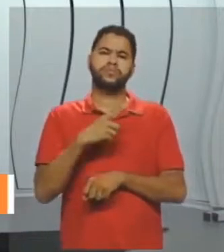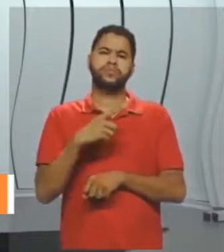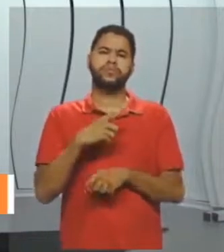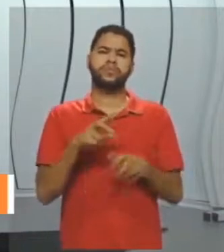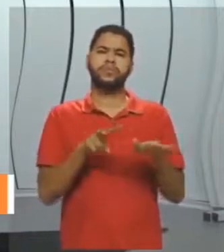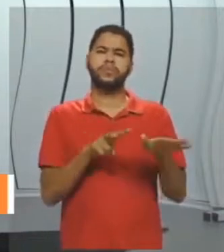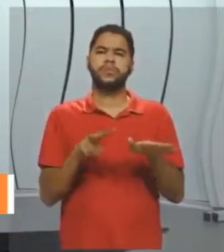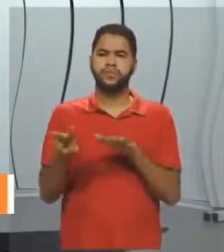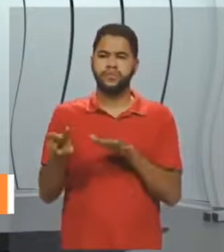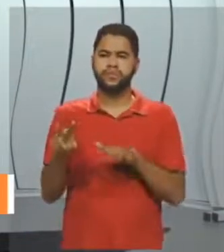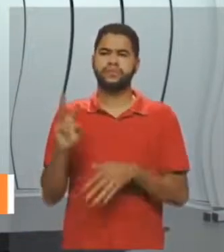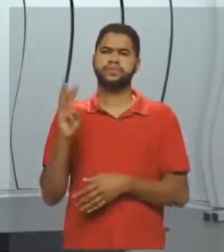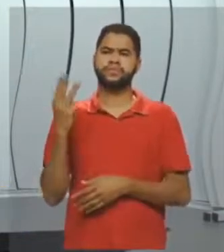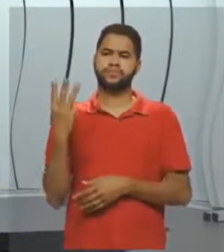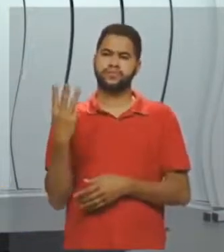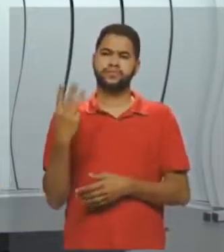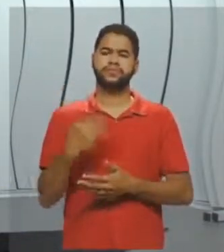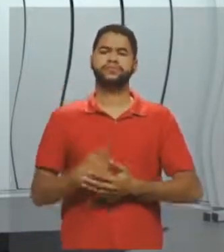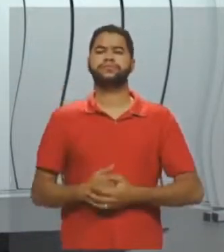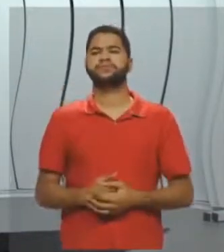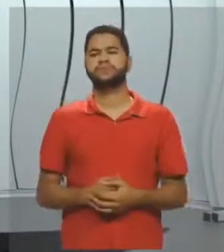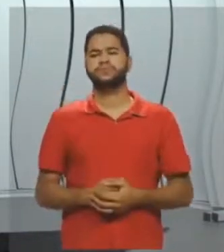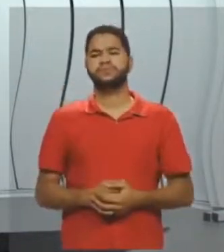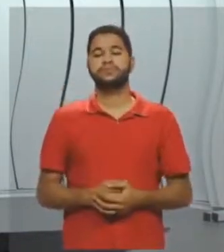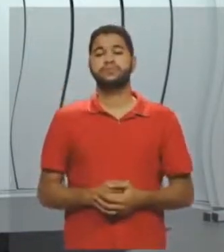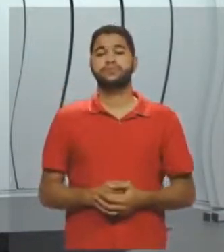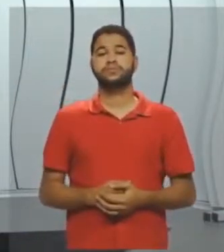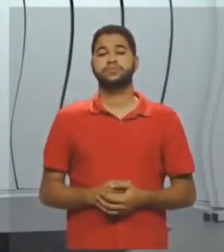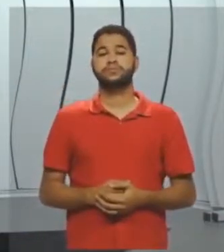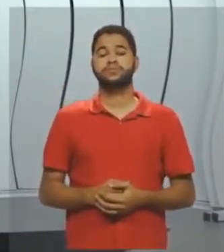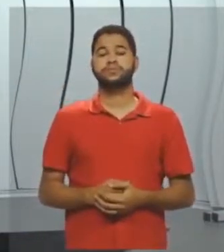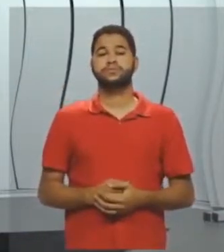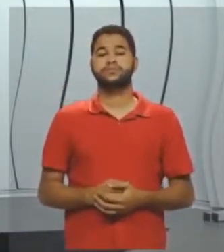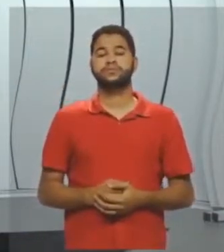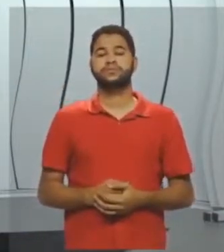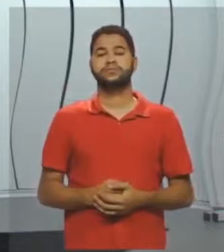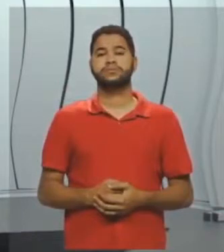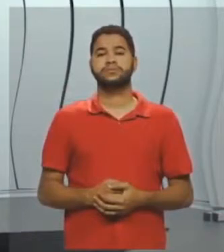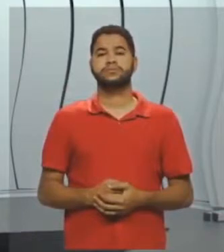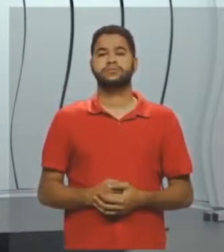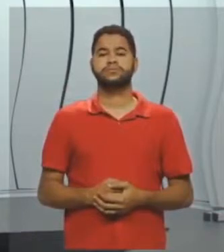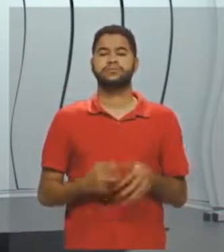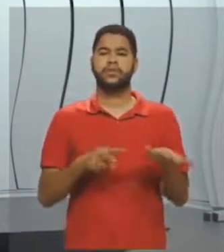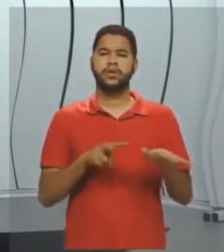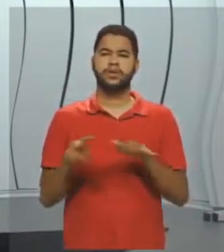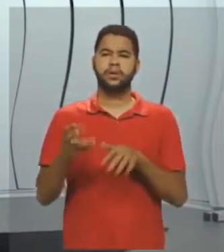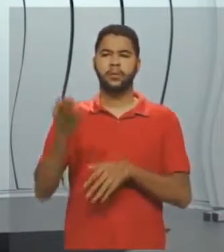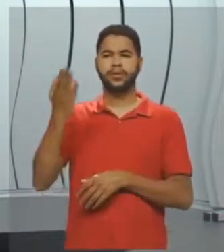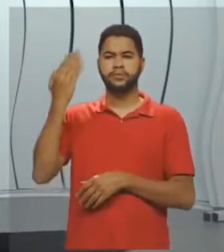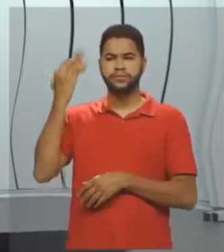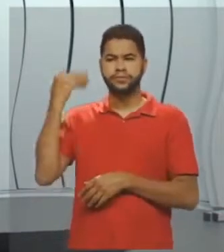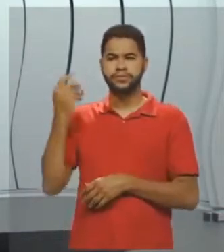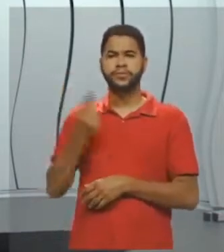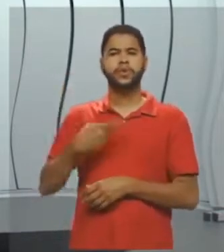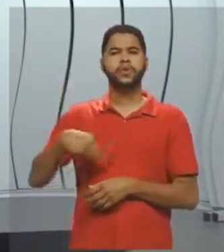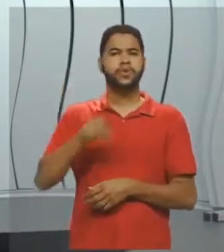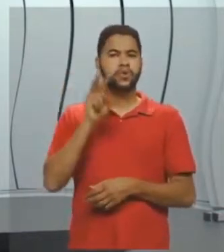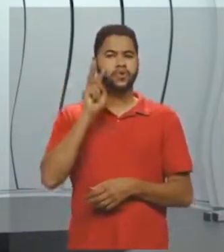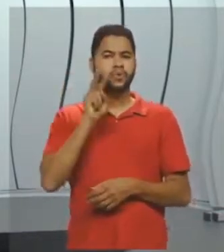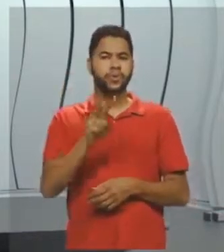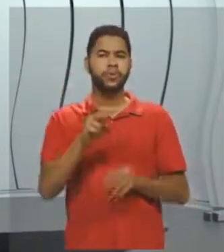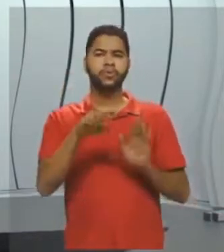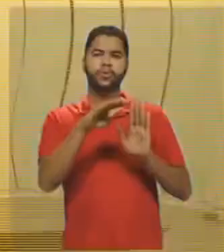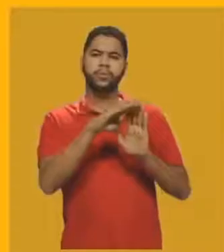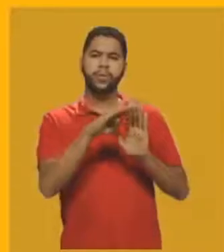semana 3. Na semana anterior, nós vimos essa